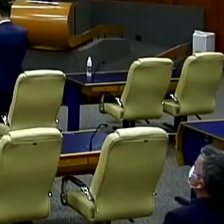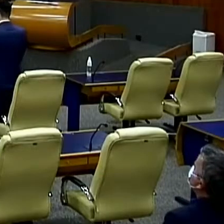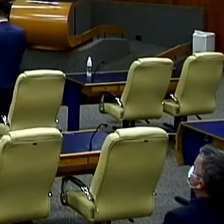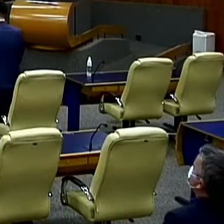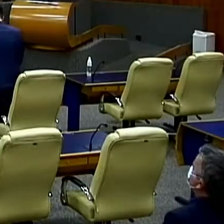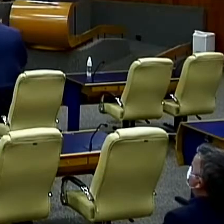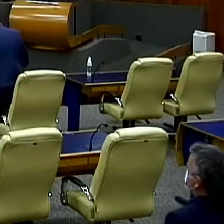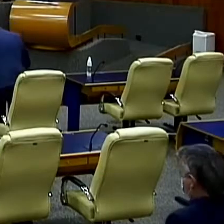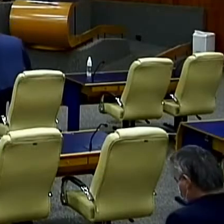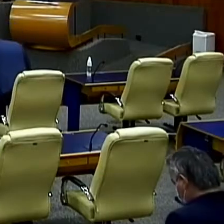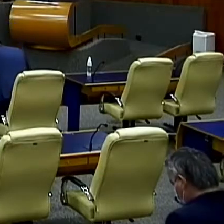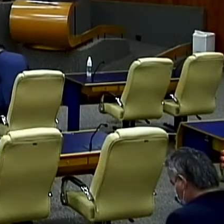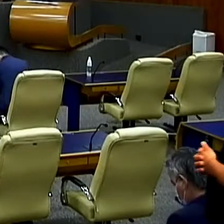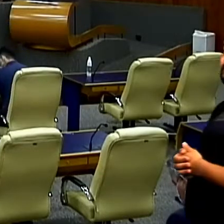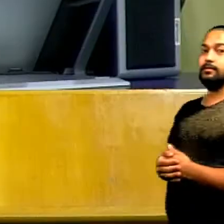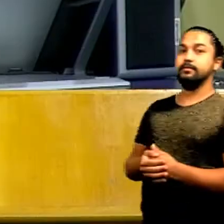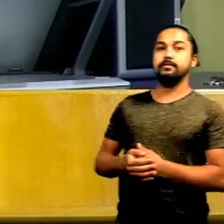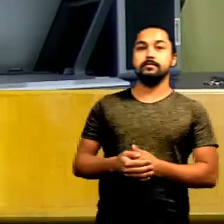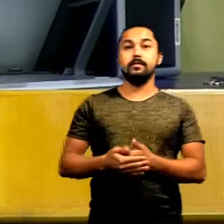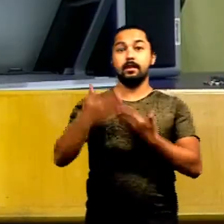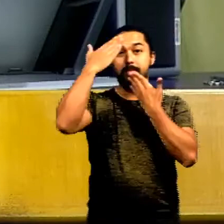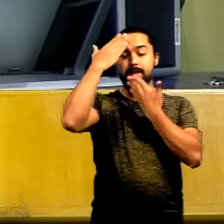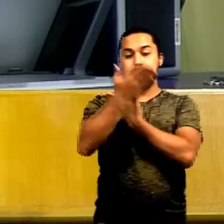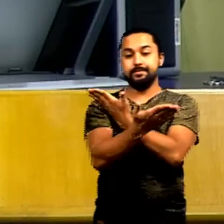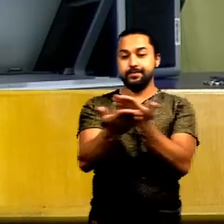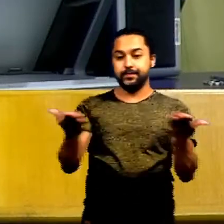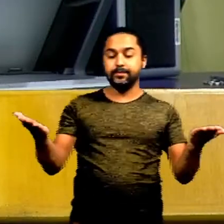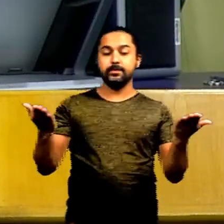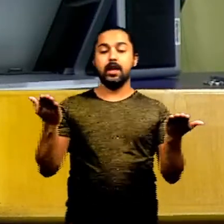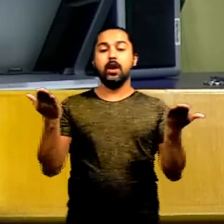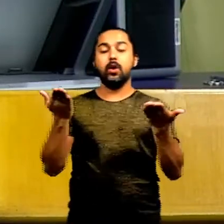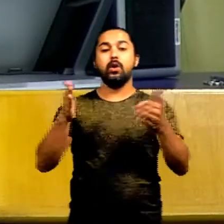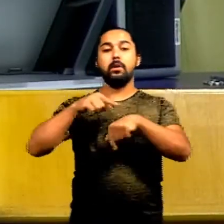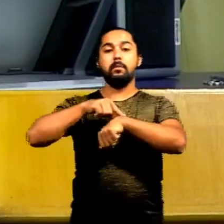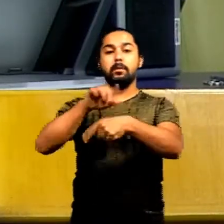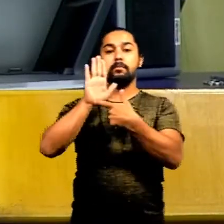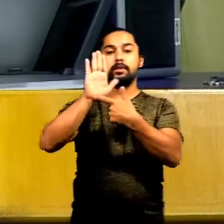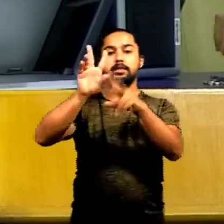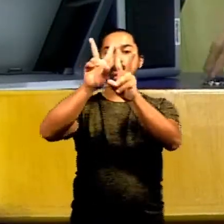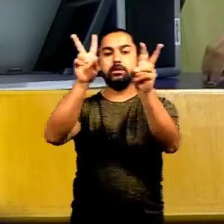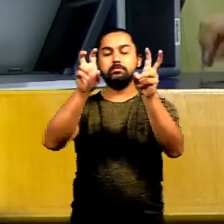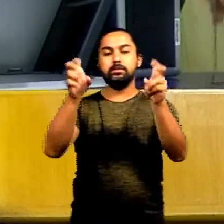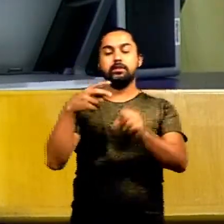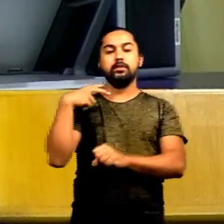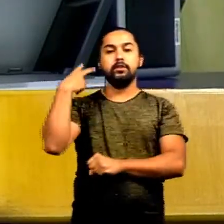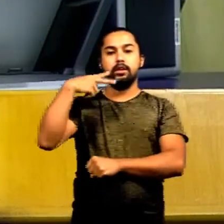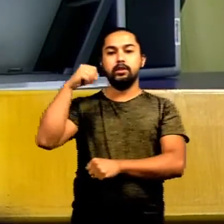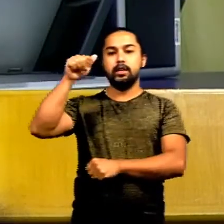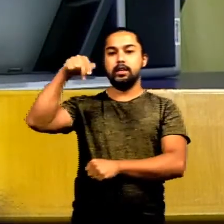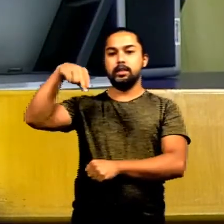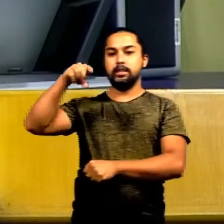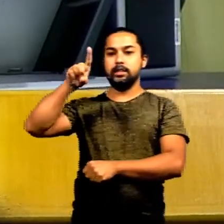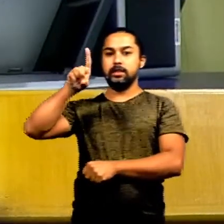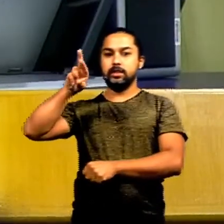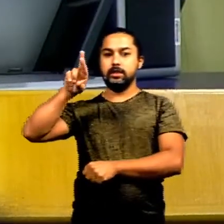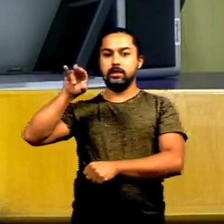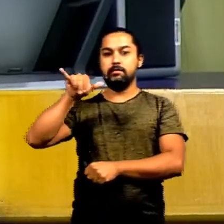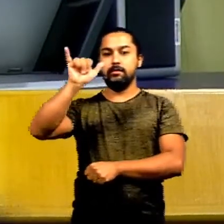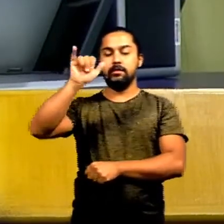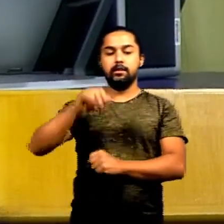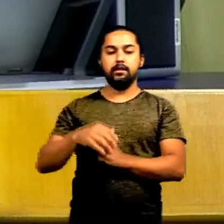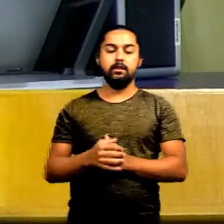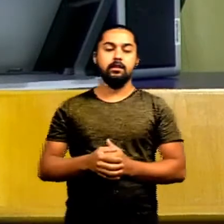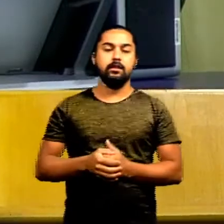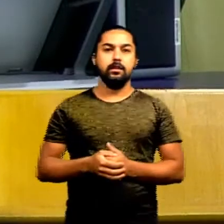Obrigado a todos e a todas. Momento destinado à apresentação de matérias, senhores vereadores. Vereador Andréio Azeredo, pela ordem.